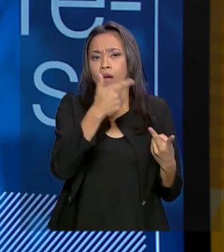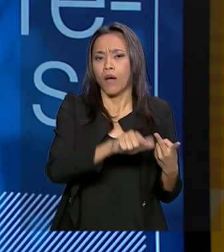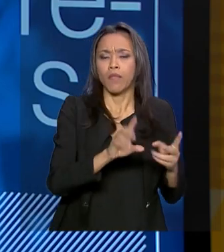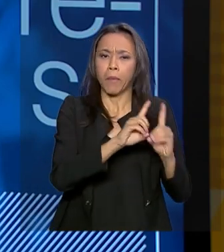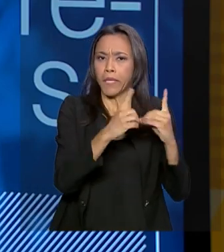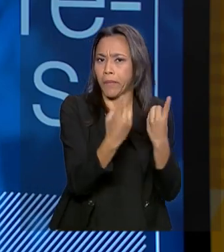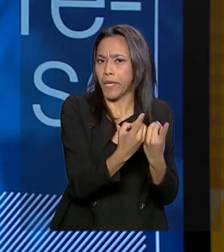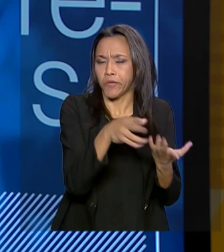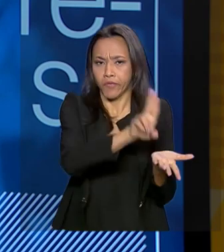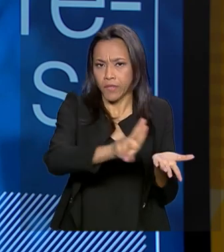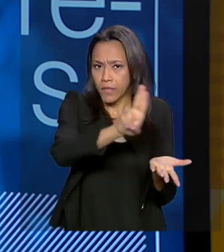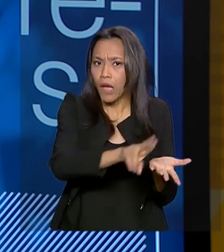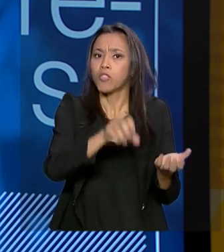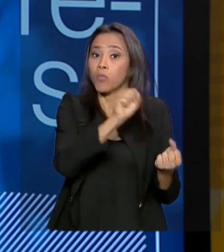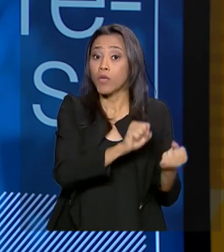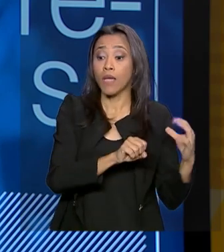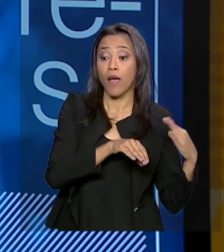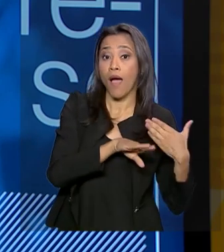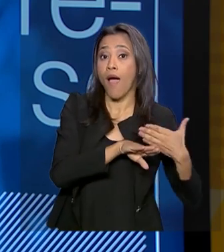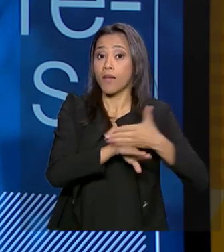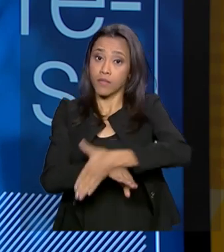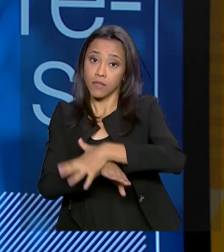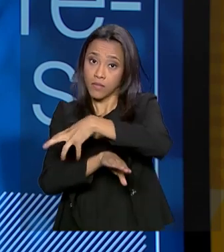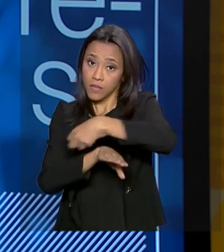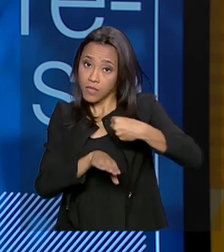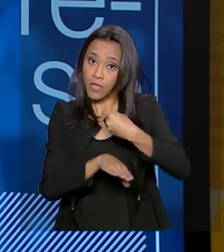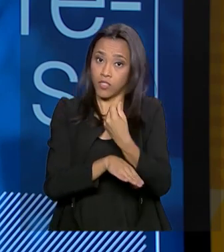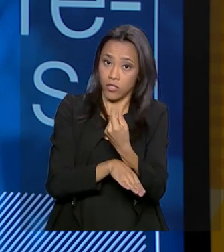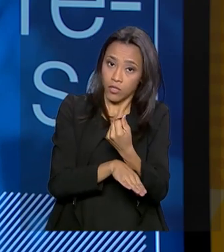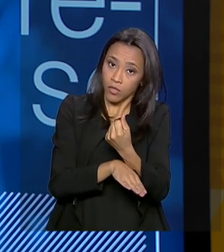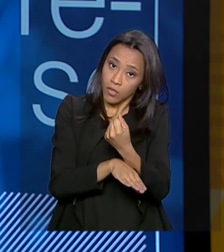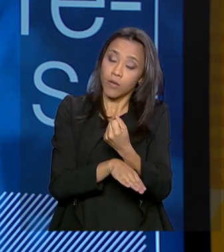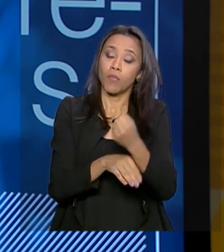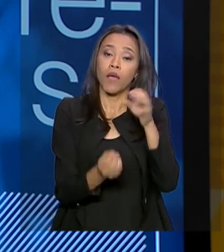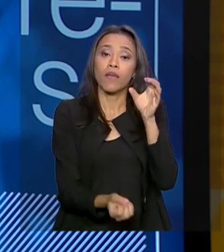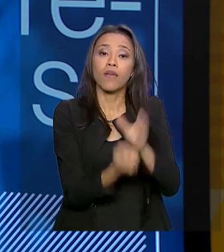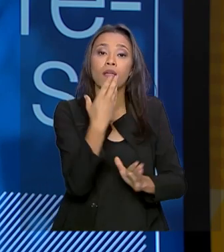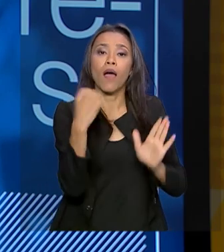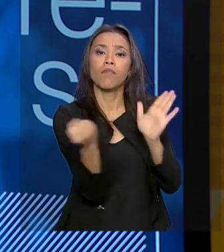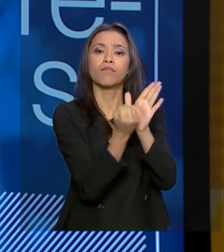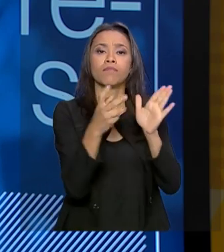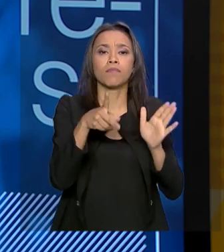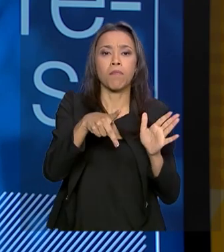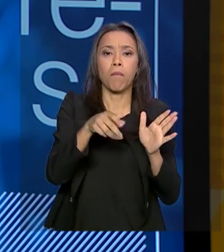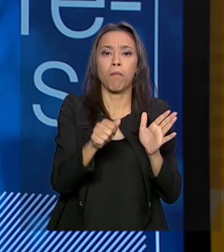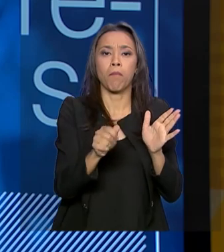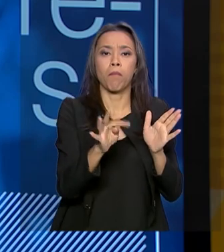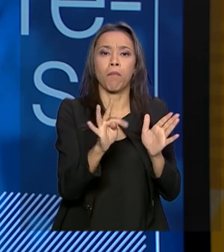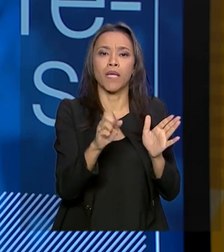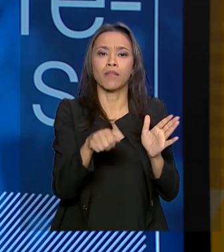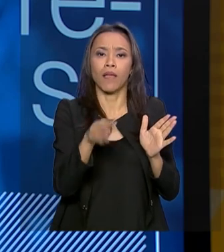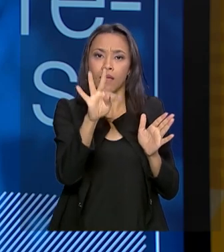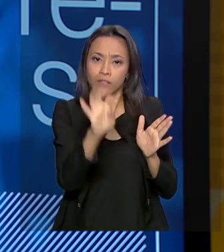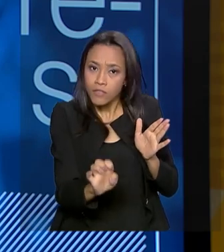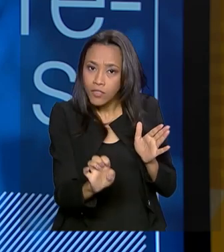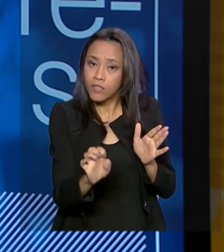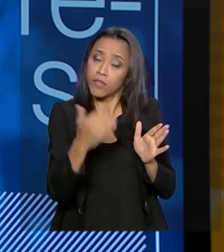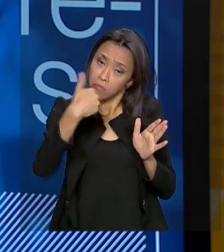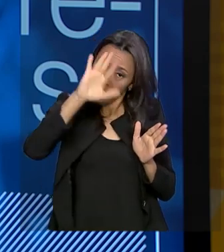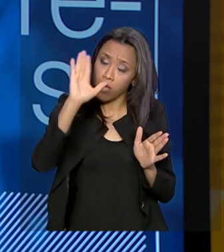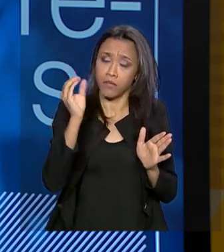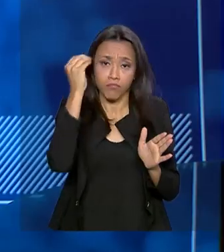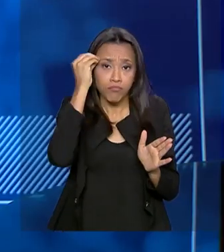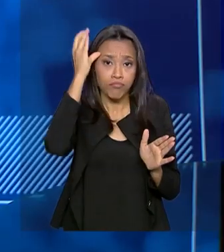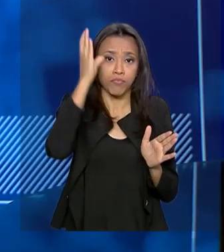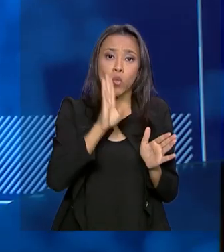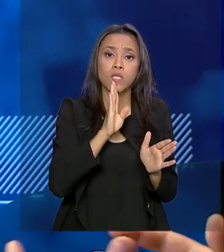acessar esses recursos com o intuito de gerar mais patentes, mais ações de empreendedorismo e, acima de tudo, mais conhecimento. E,